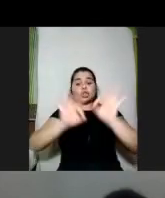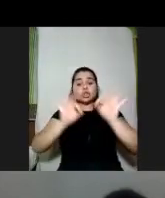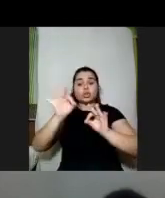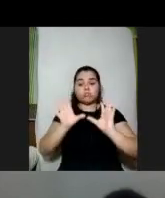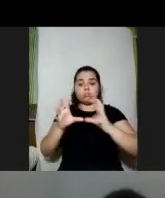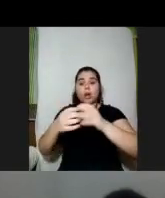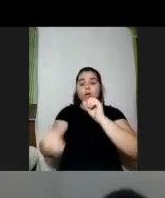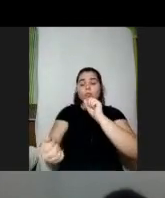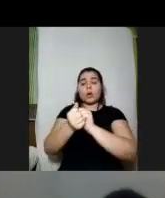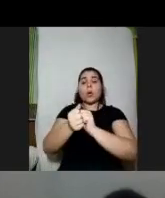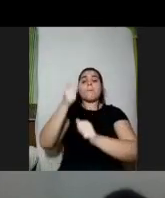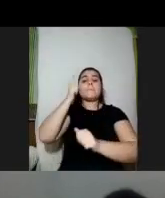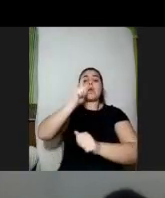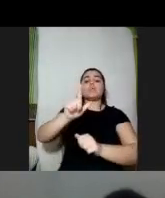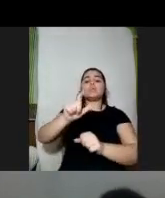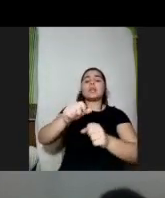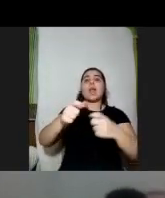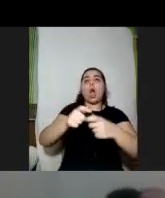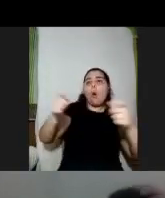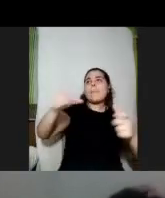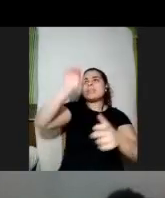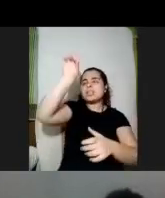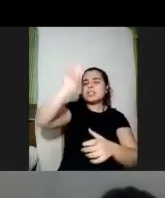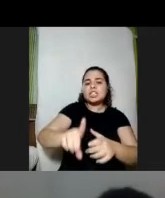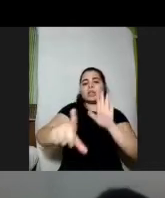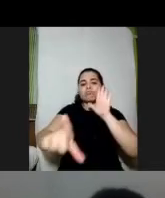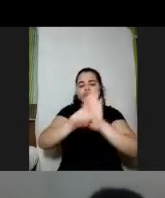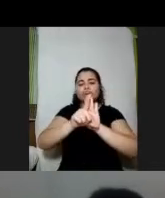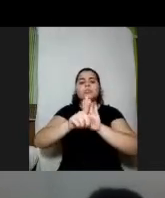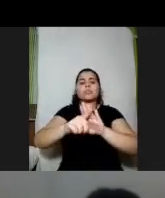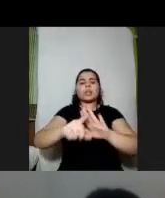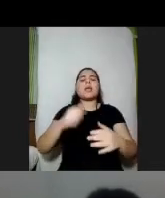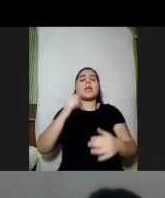expandir seus direitos para conquistar direitos para afirmar para conseguir